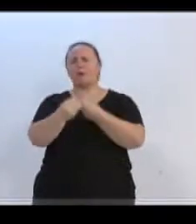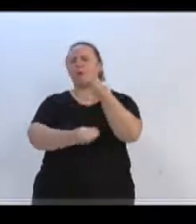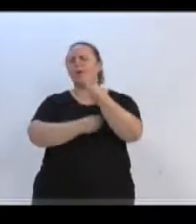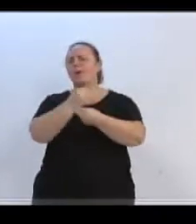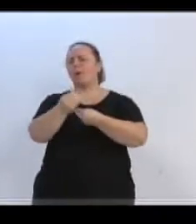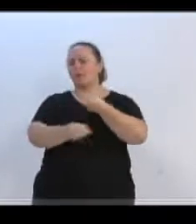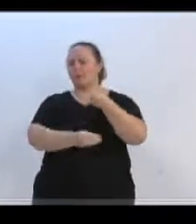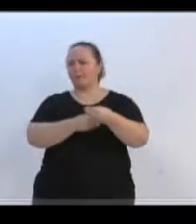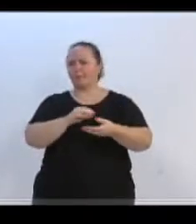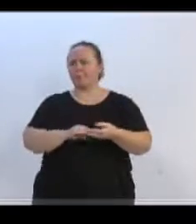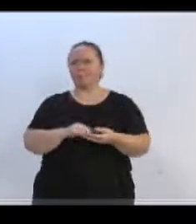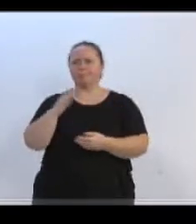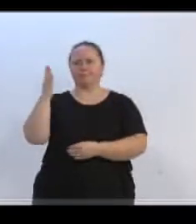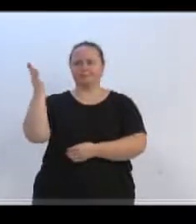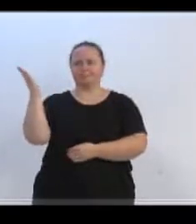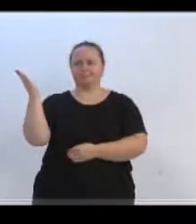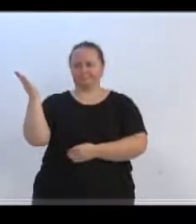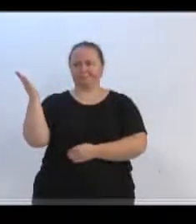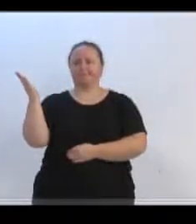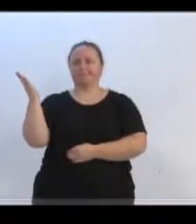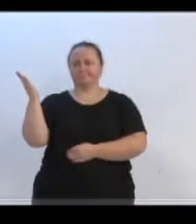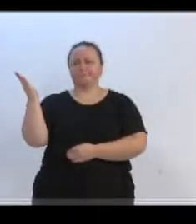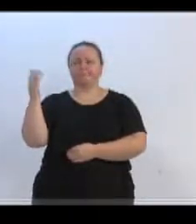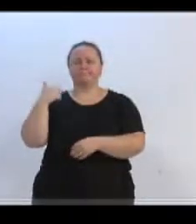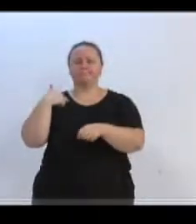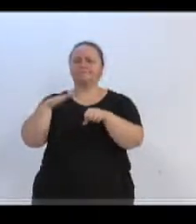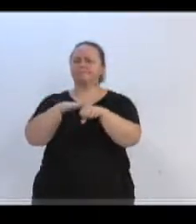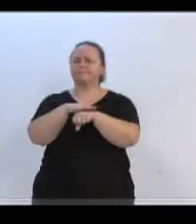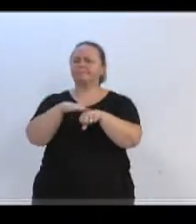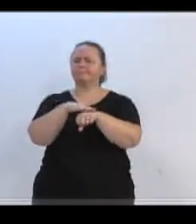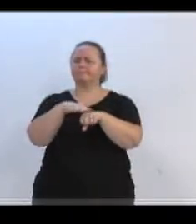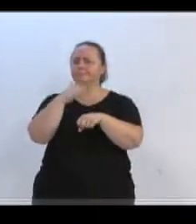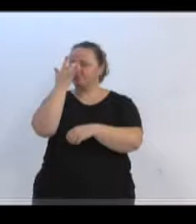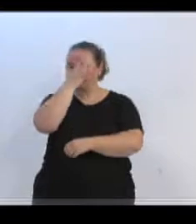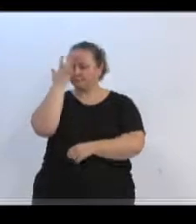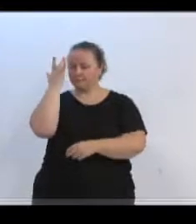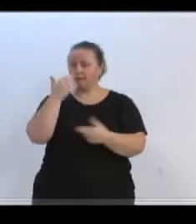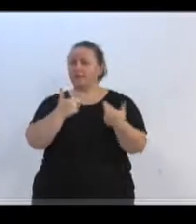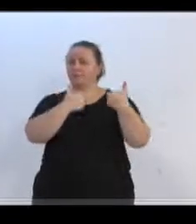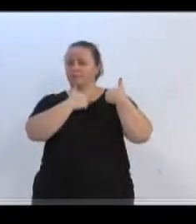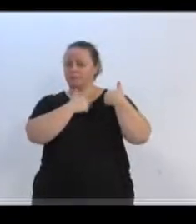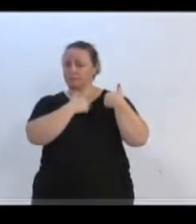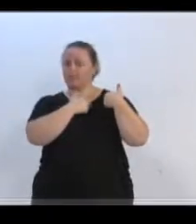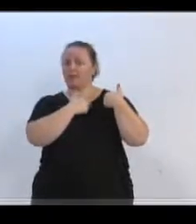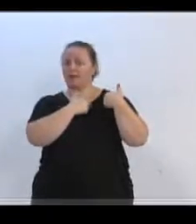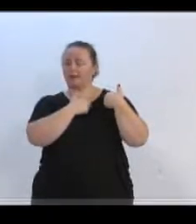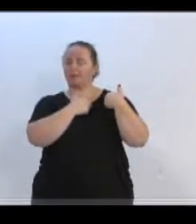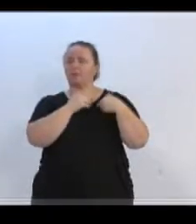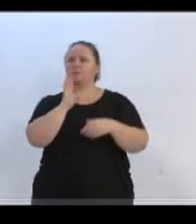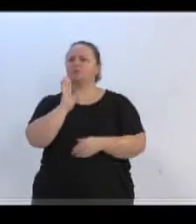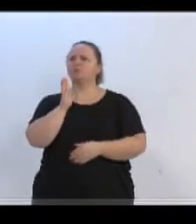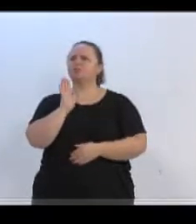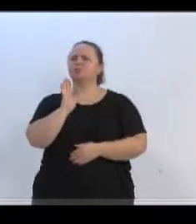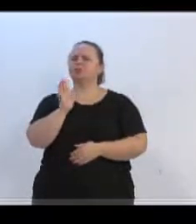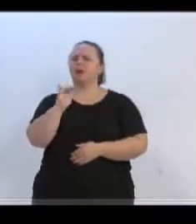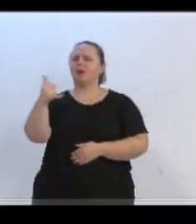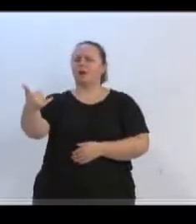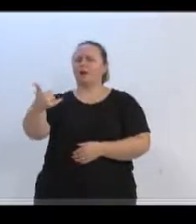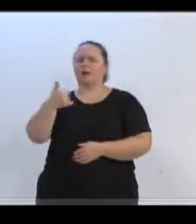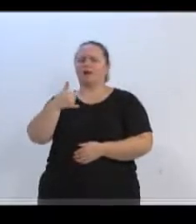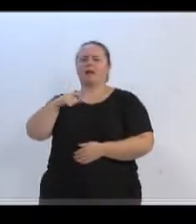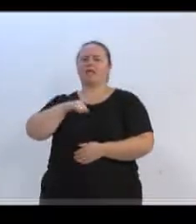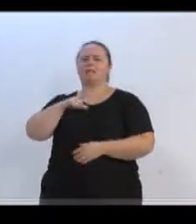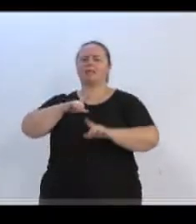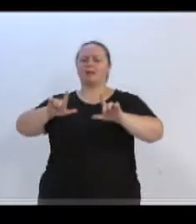pinguela. Conversei já com o pessoal responsável da prefeitura, já me falaram que ela está com uma placa de interditada. Só que o maior